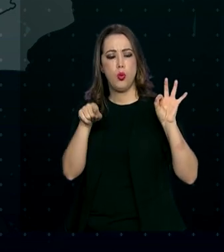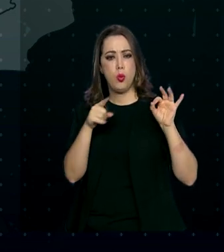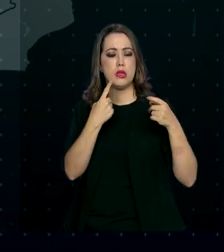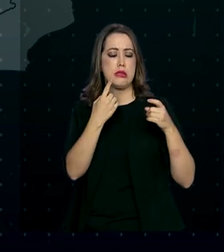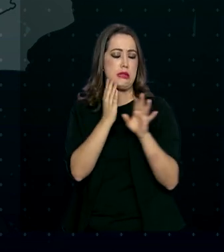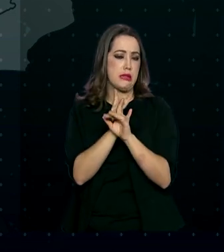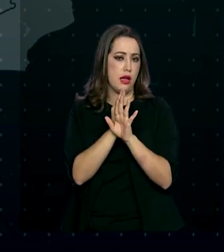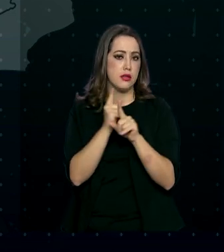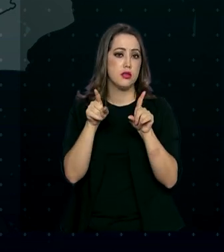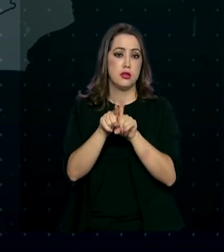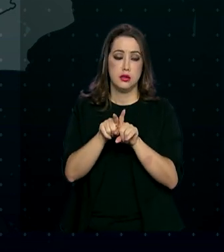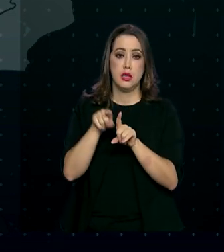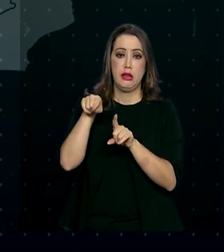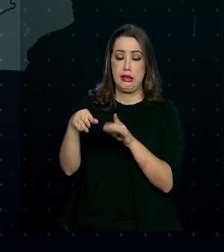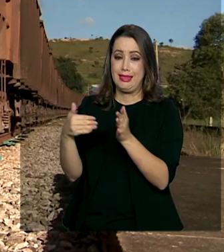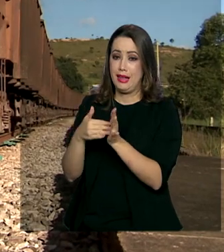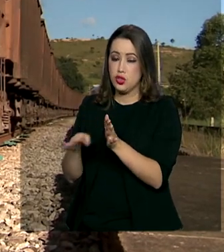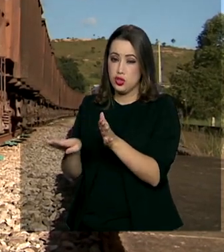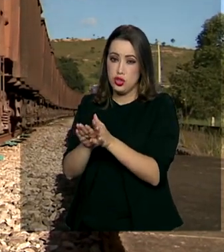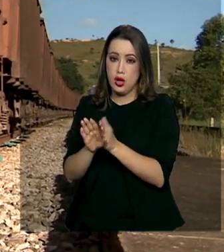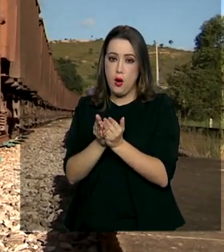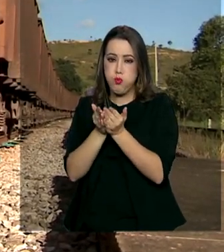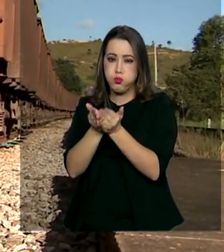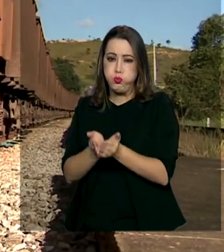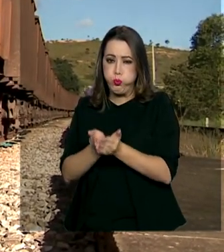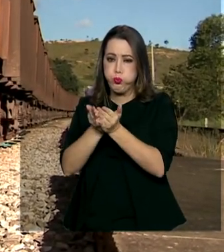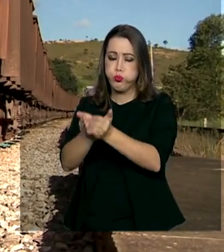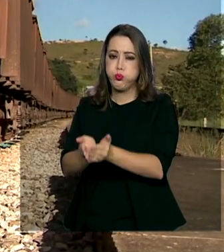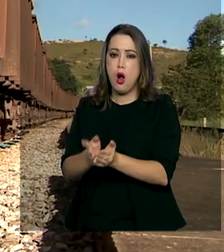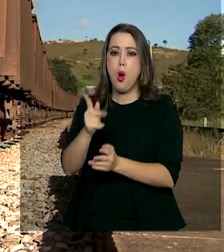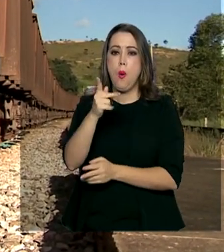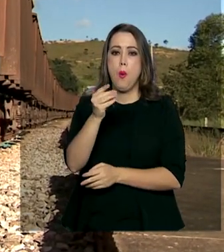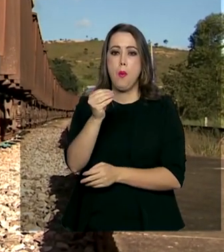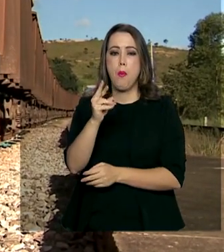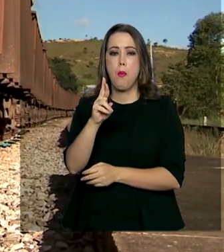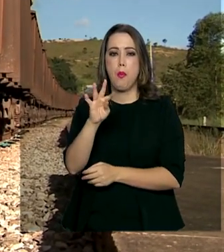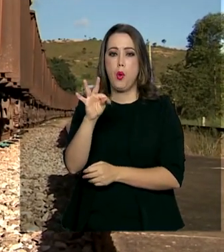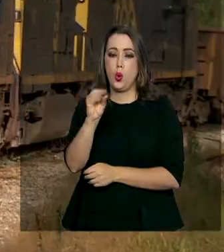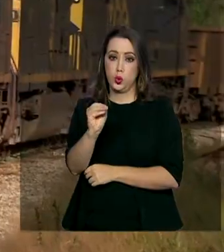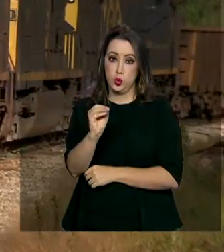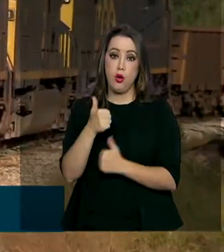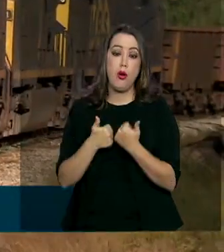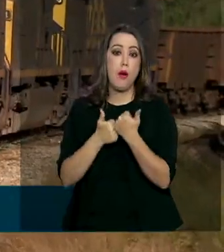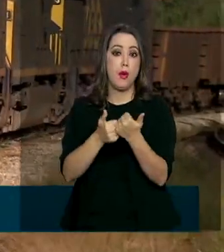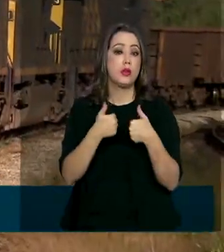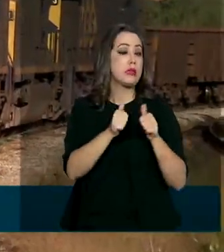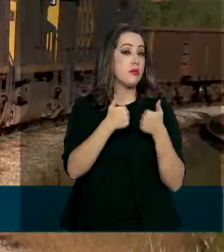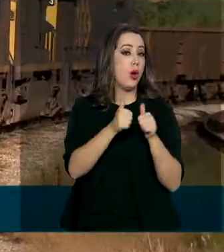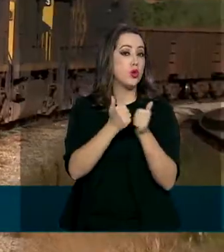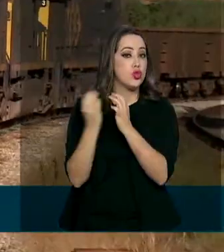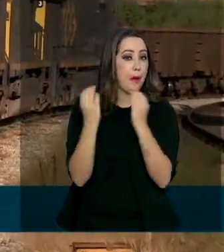Grosso do Sul e o Porto de Santos. Os trilhos ajudam a escoar a produção de milho, soja,